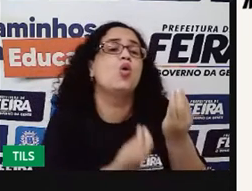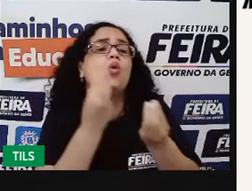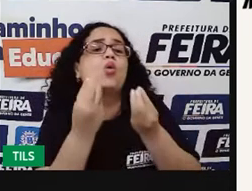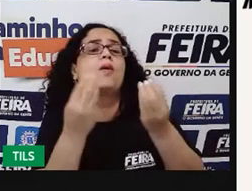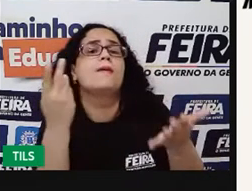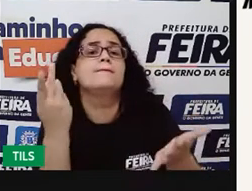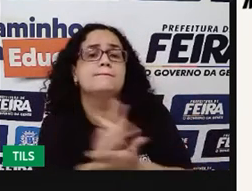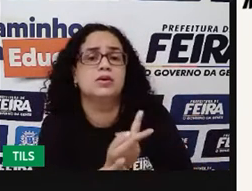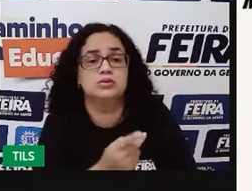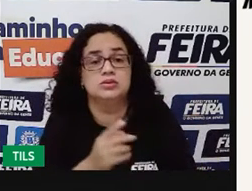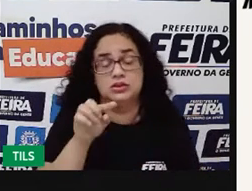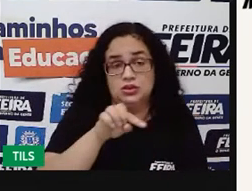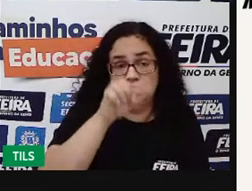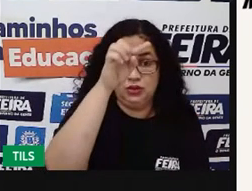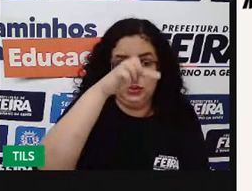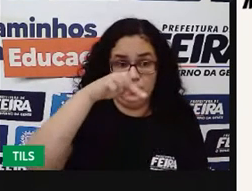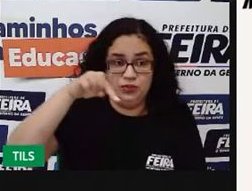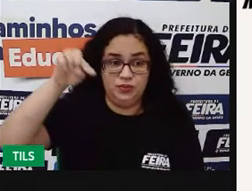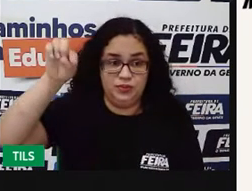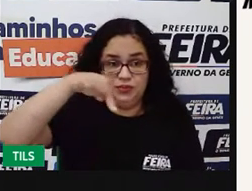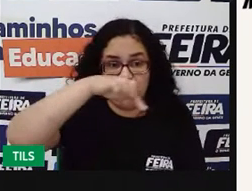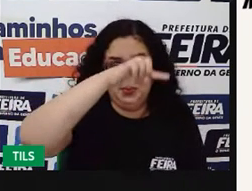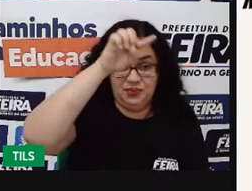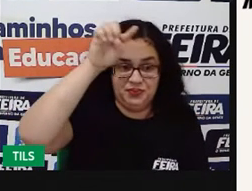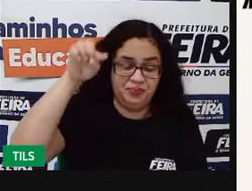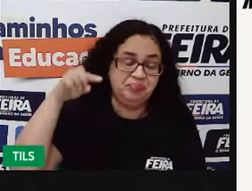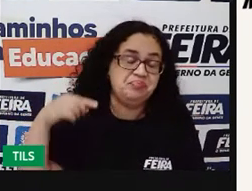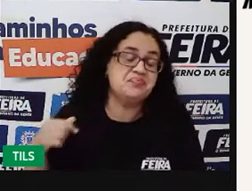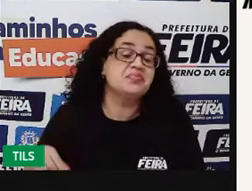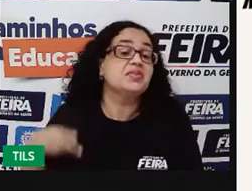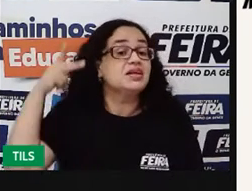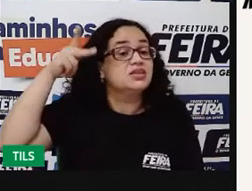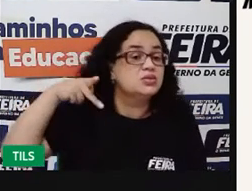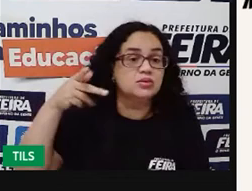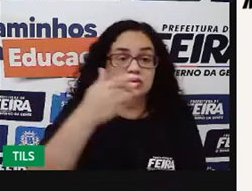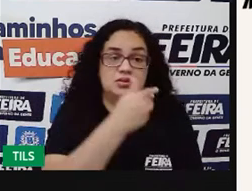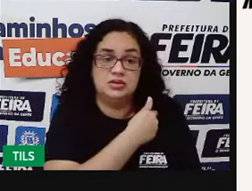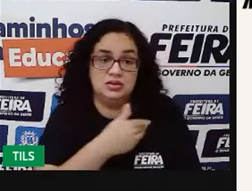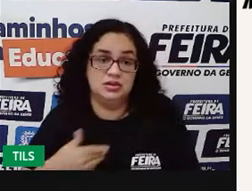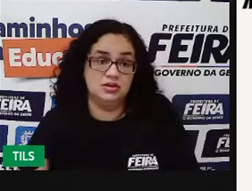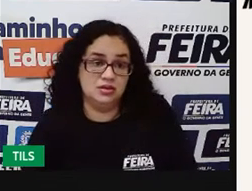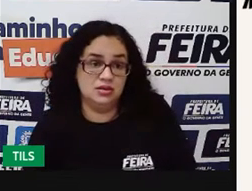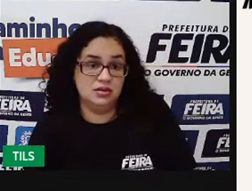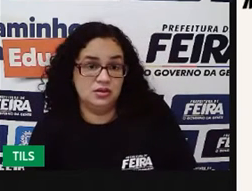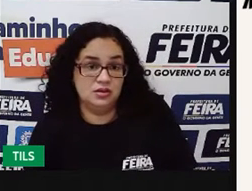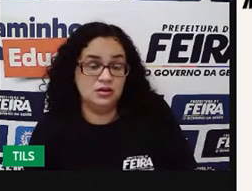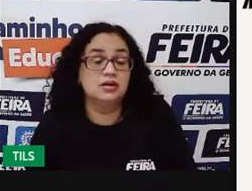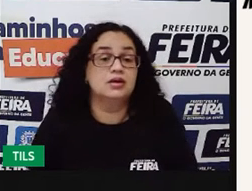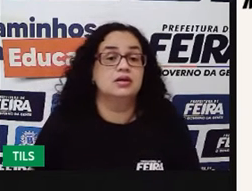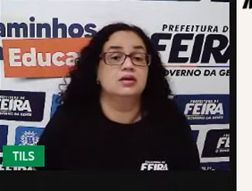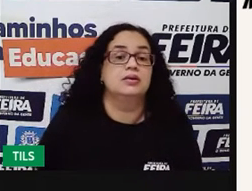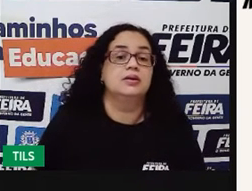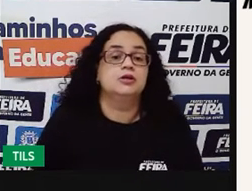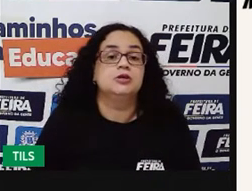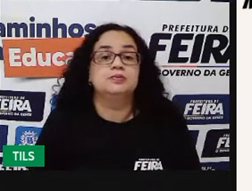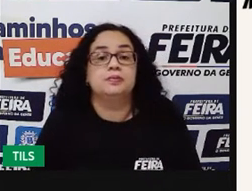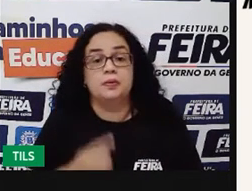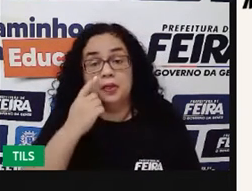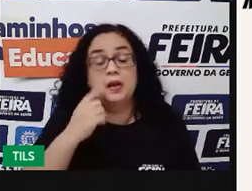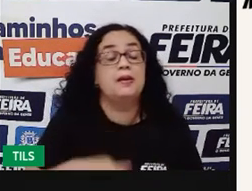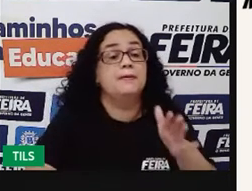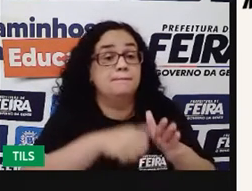acontece o ciclo, vamos dizer assim, das políticas públicas, né? A criação e implementação de políticas públicas.